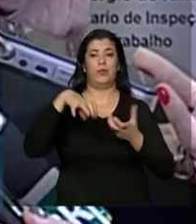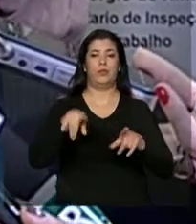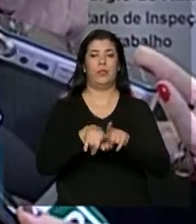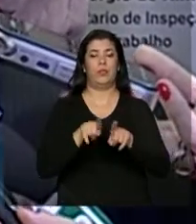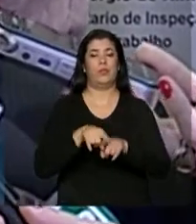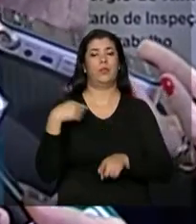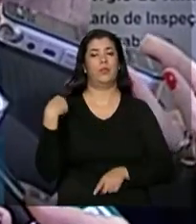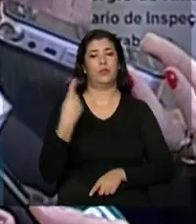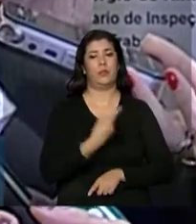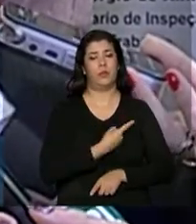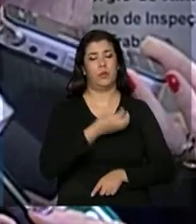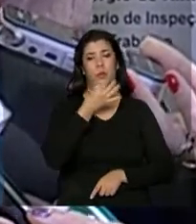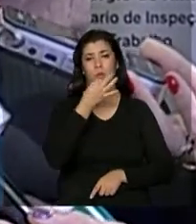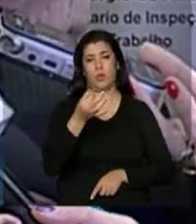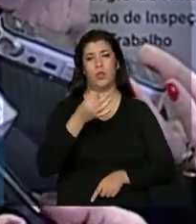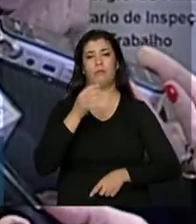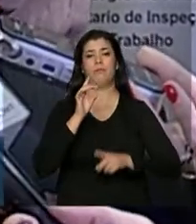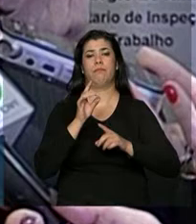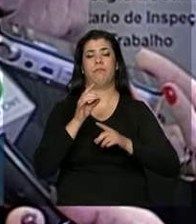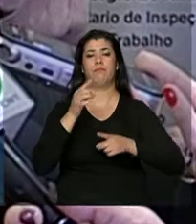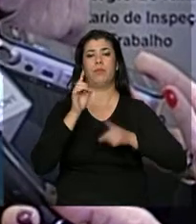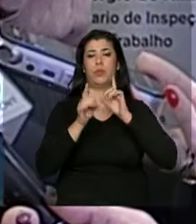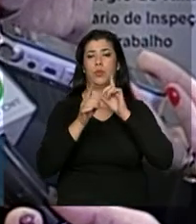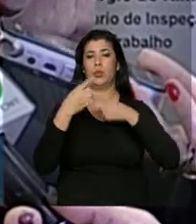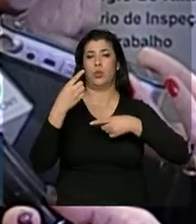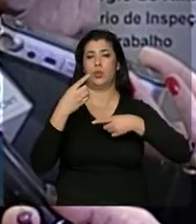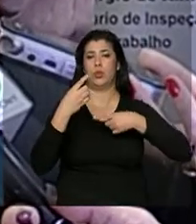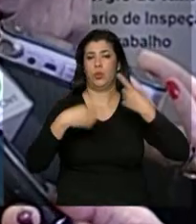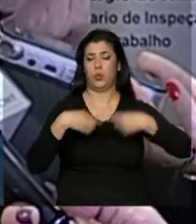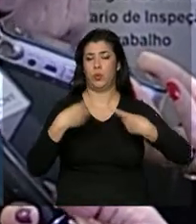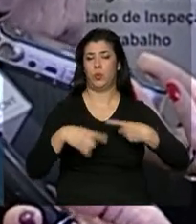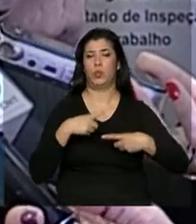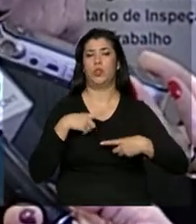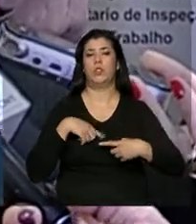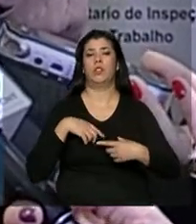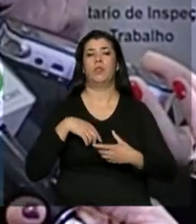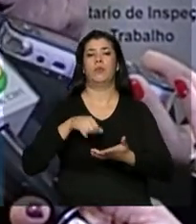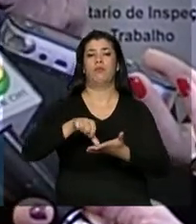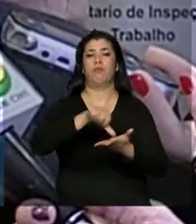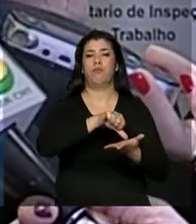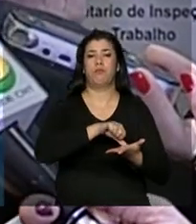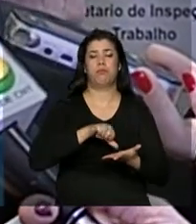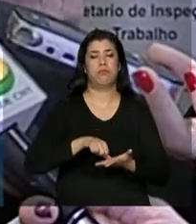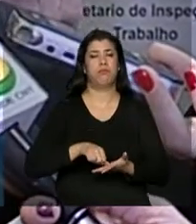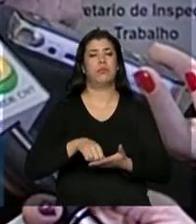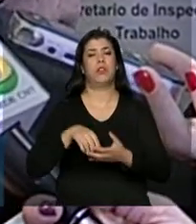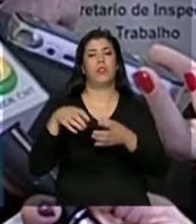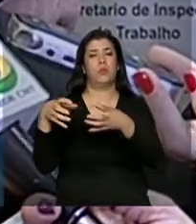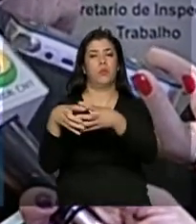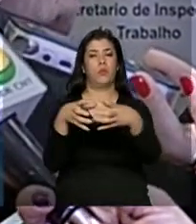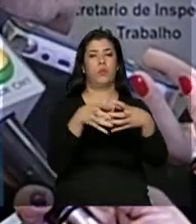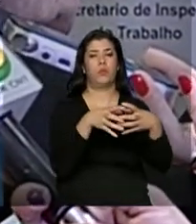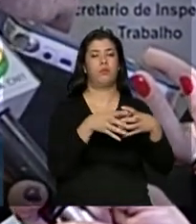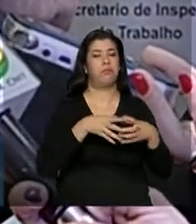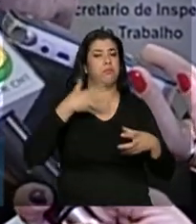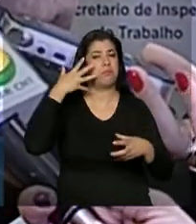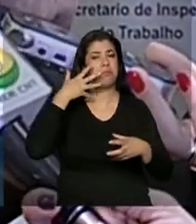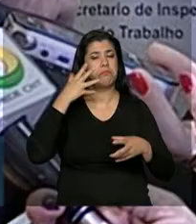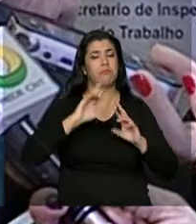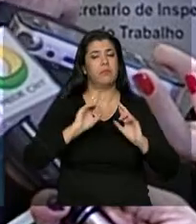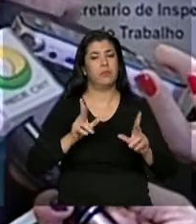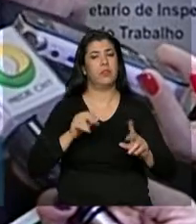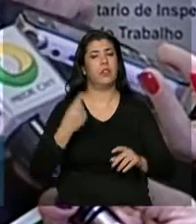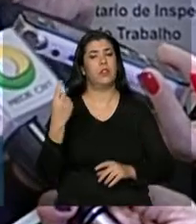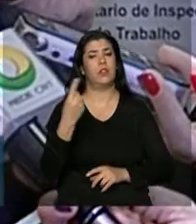nossa parte, discutimos com a Centrae, discutimos com as bancadas de todos os partidos, cabe agora ao Congresso na sua autonomia